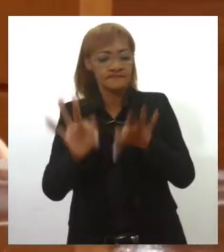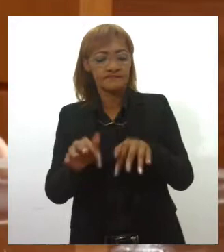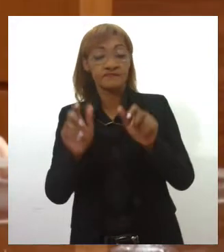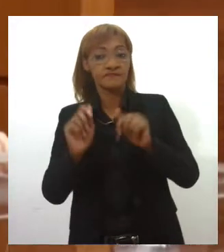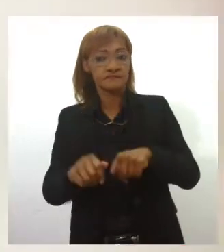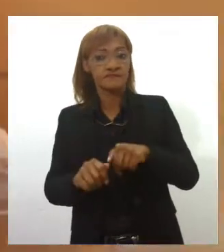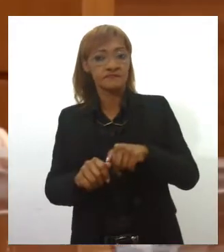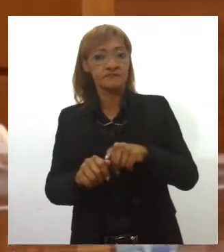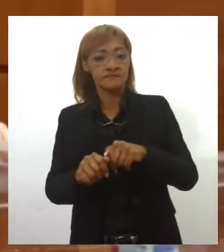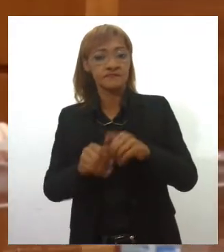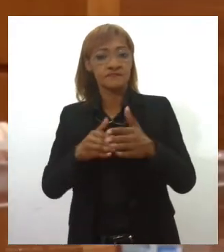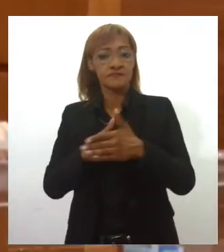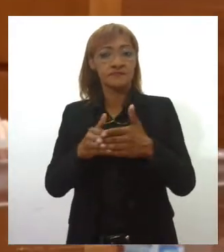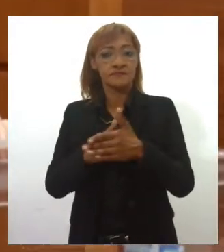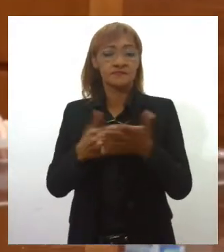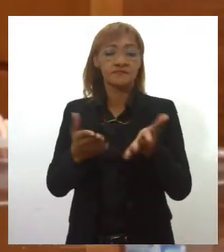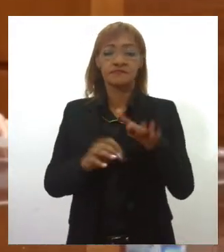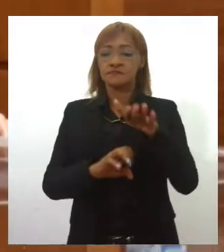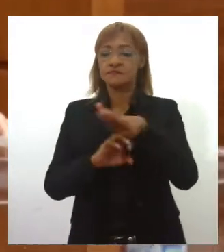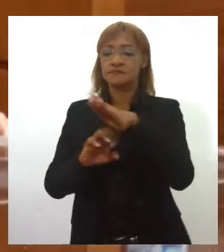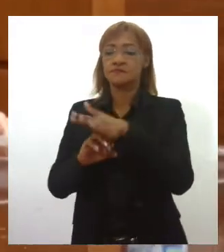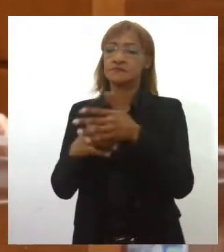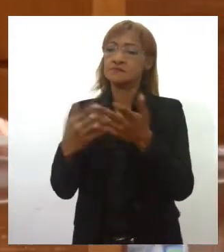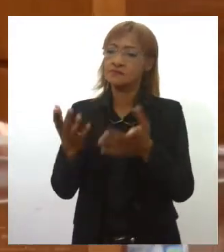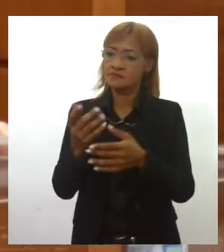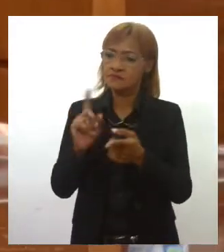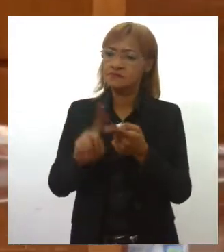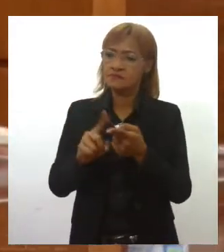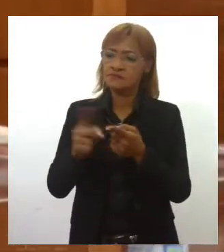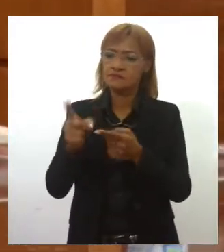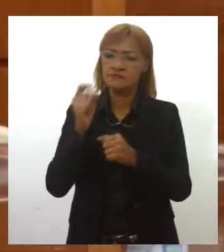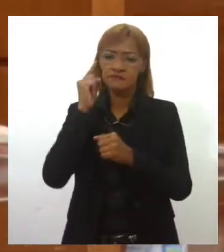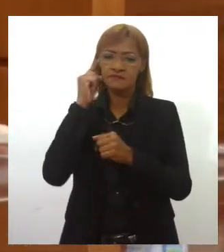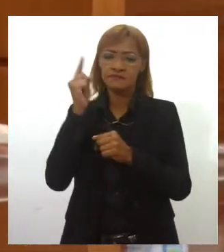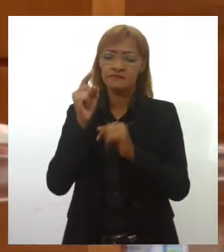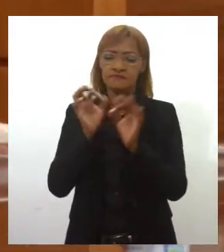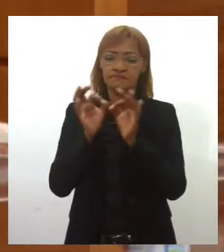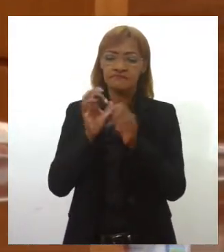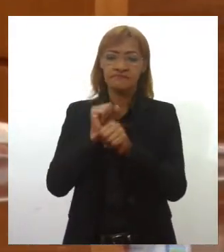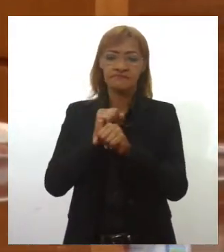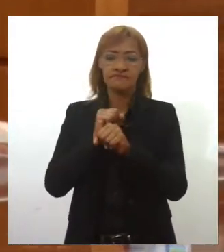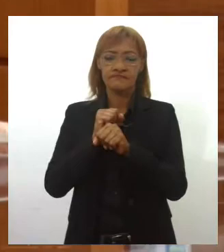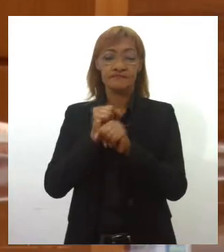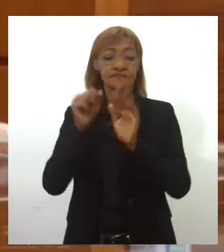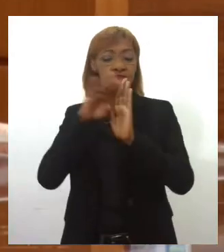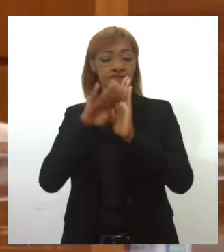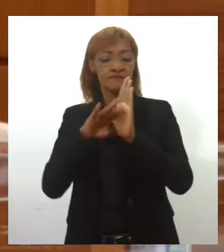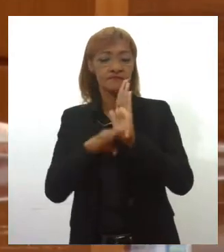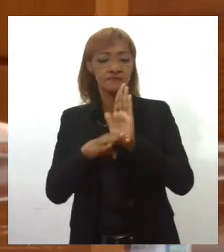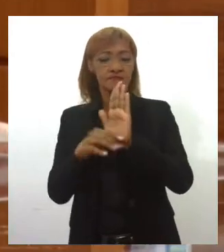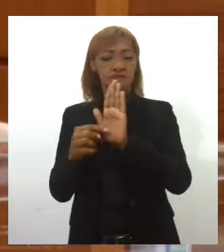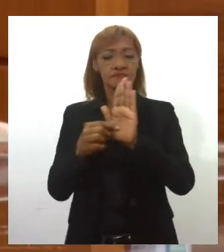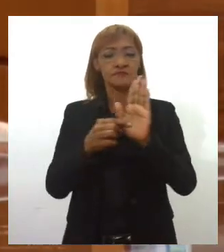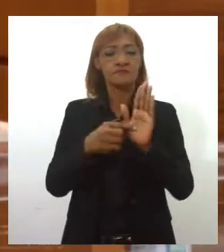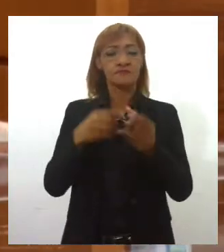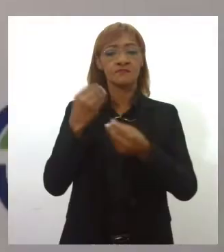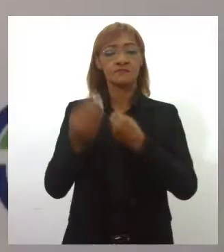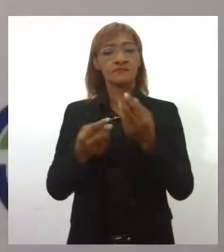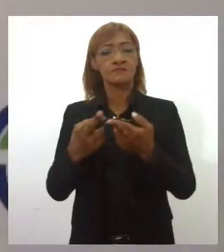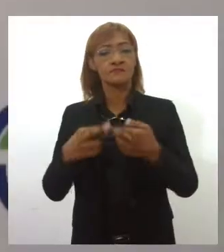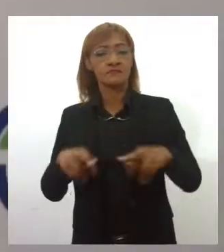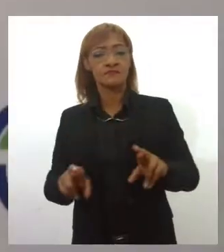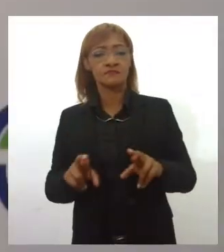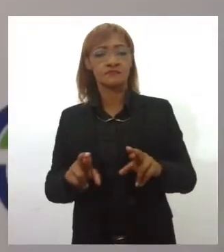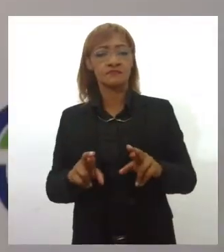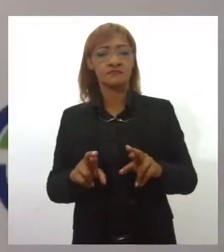para a recuperação financeira dos empresários. E isso também foi pensado pelo consultor. O plano apresentado traz soluções a custo zero.